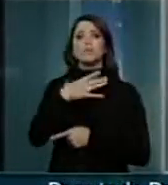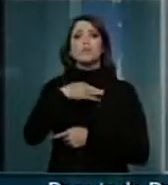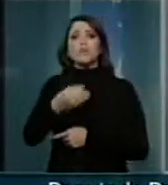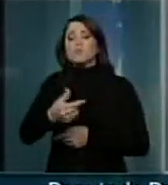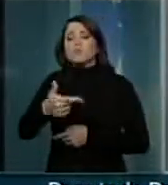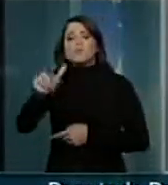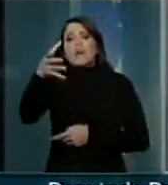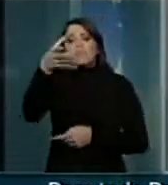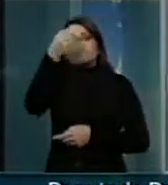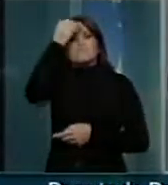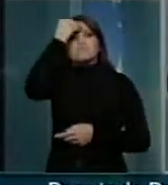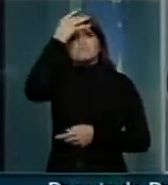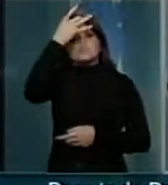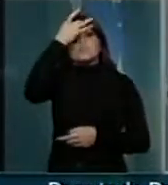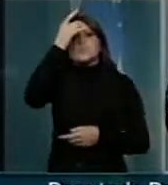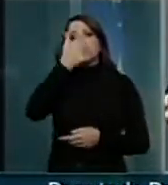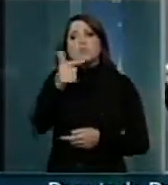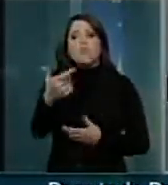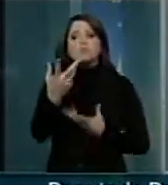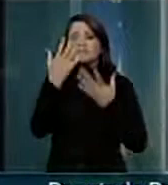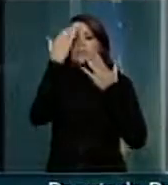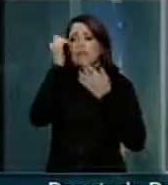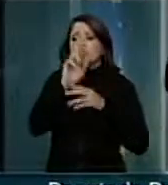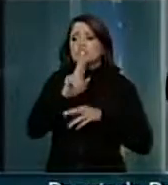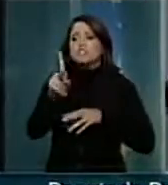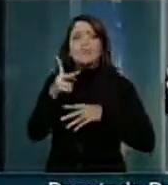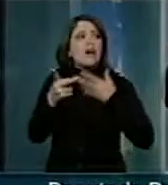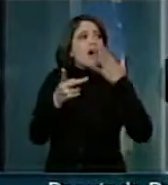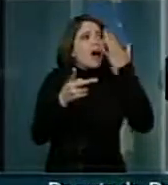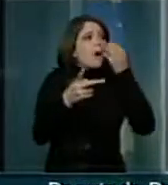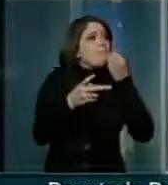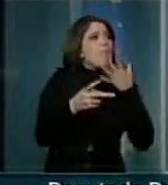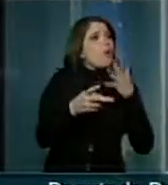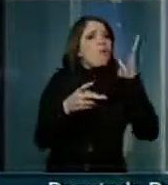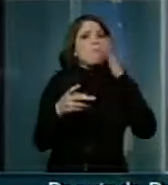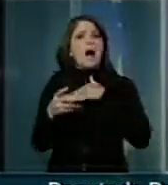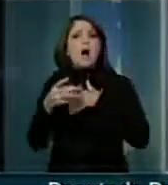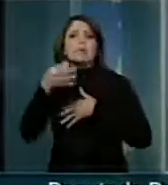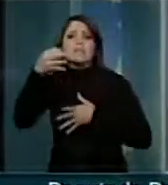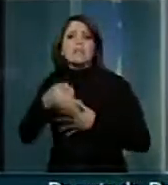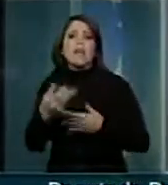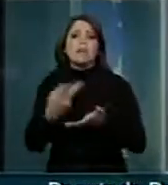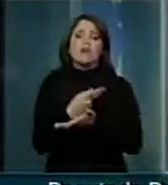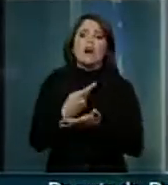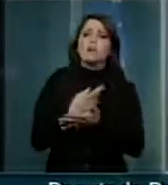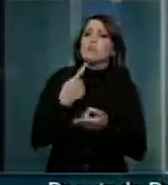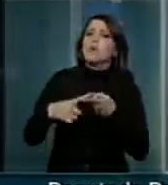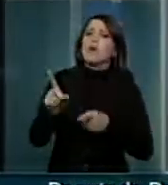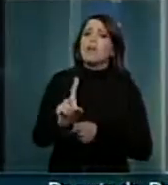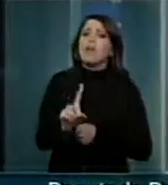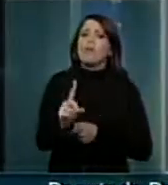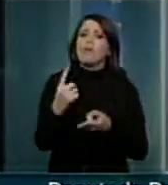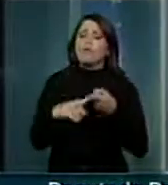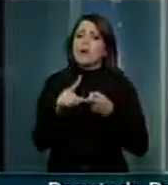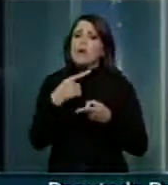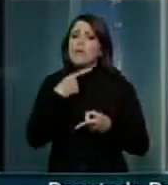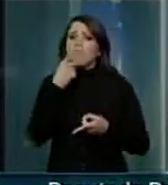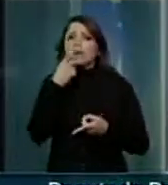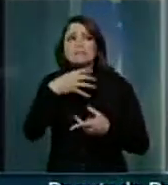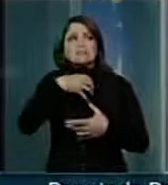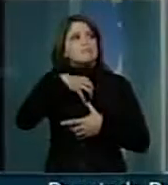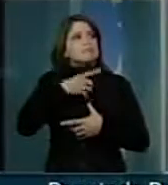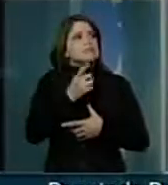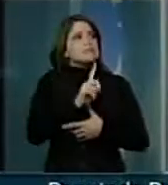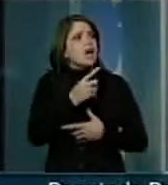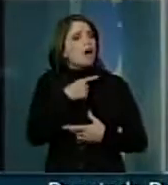consciência e por que não sabem distinguir entre o bem e o mal, entre o certo e o errado. Por que não lhes incomoda